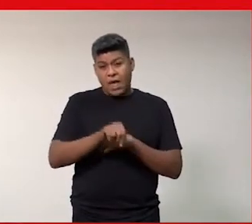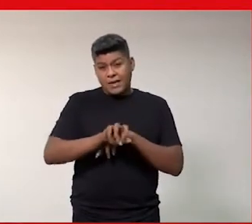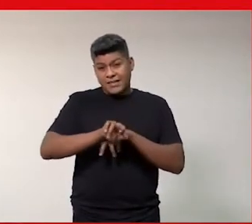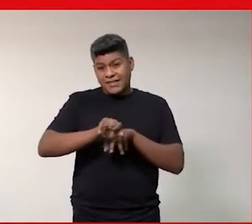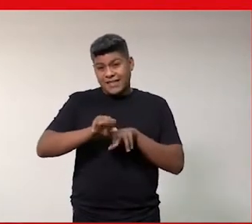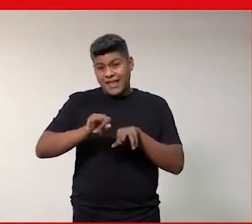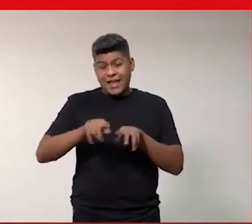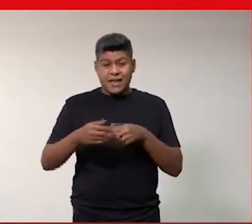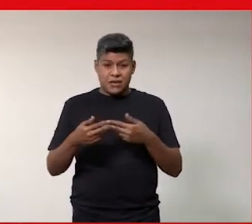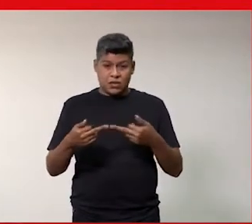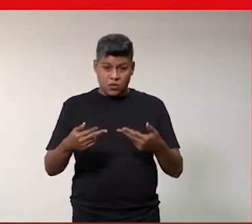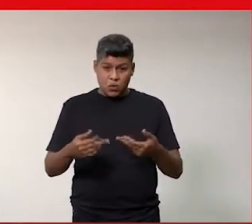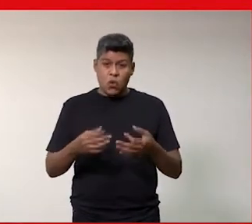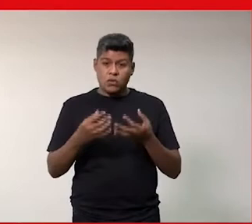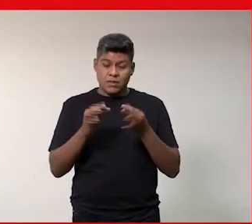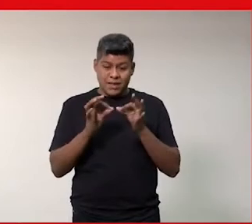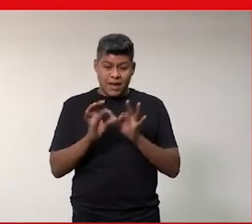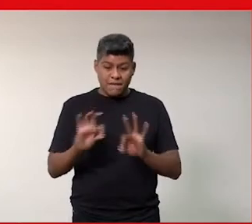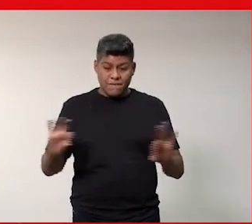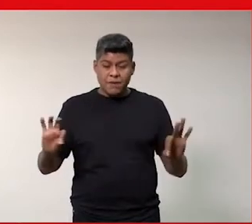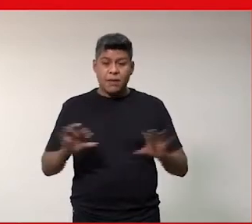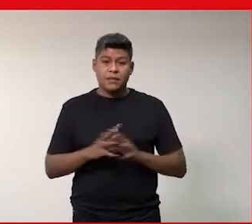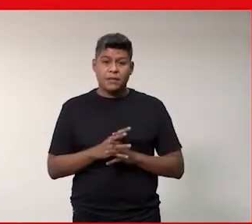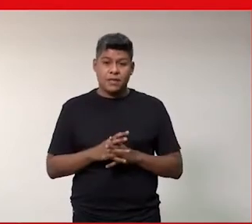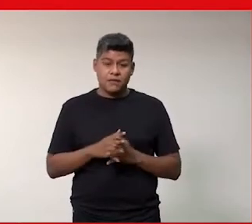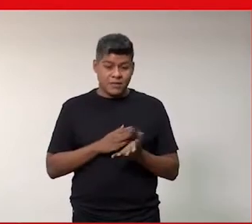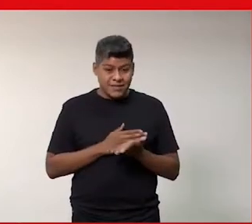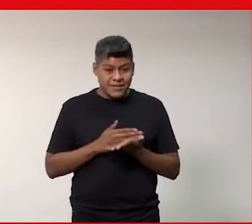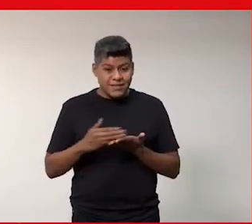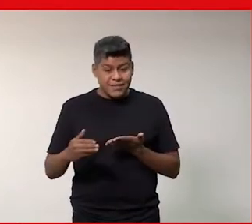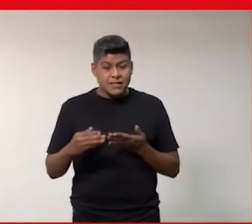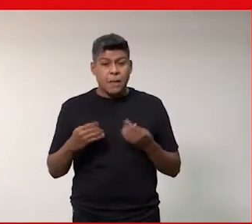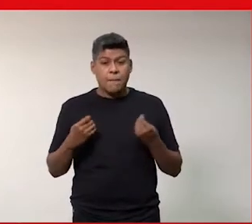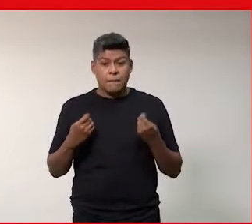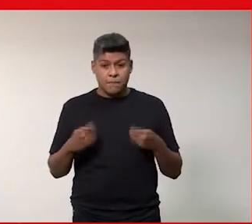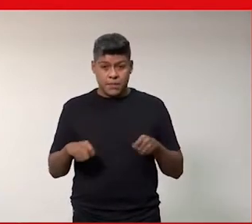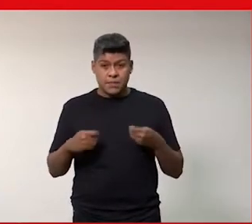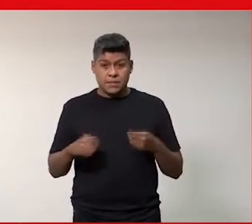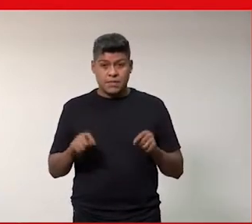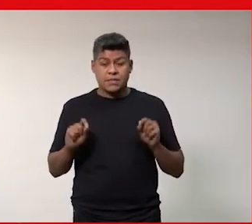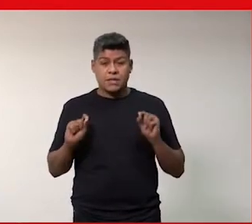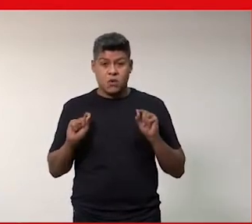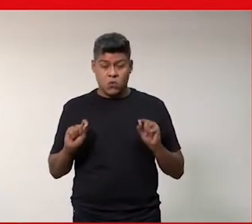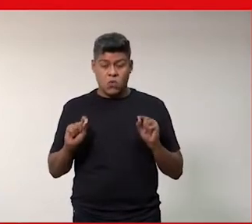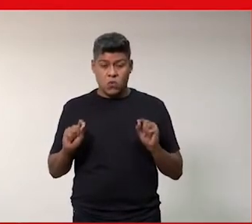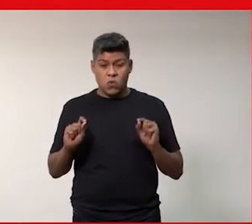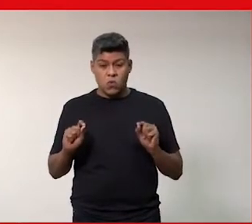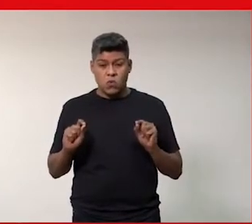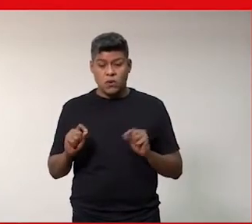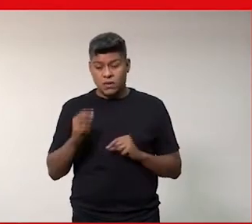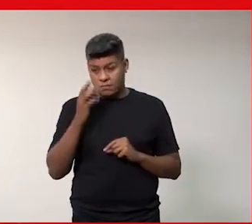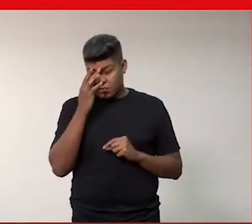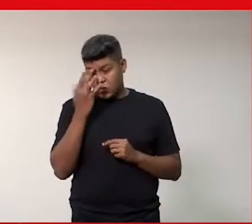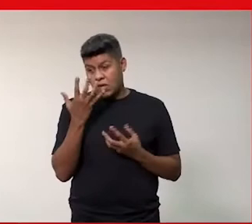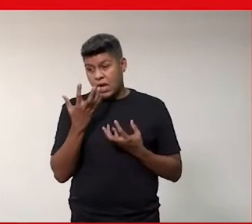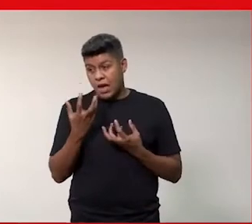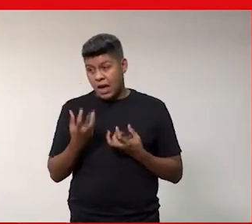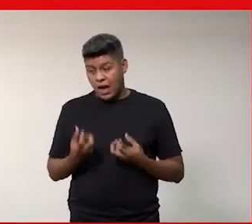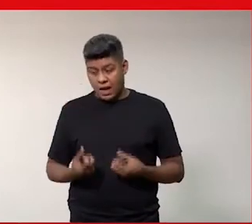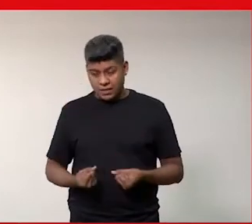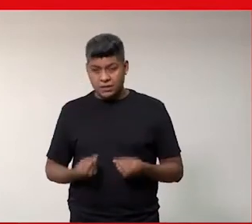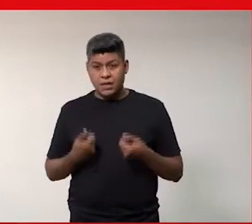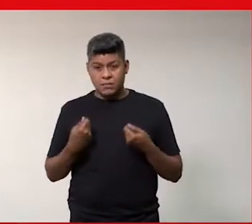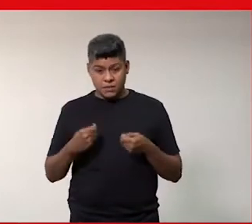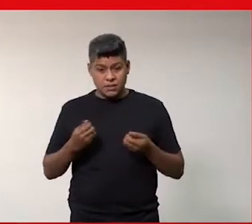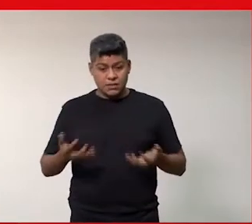de ações afirmativas e são uma série de iniciativas que precisam ser levadas a sério e que precisam ser